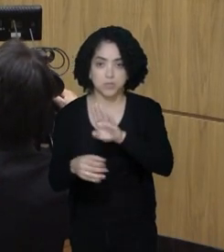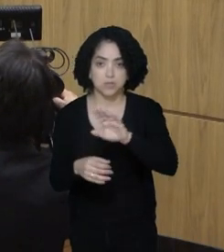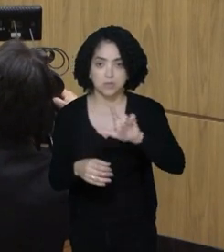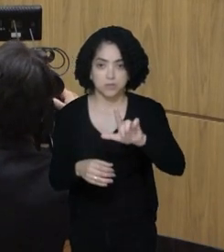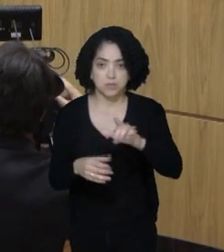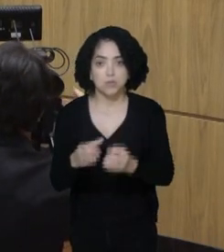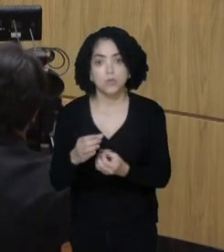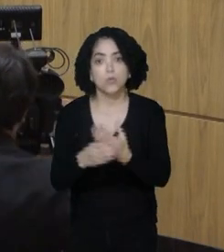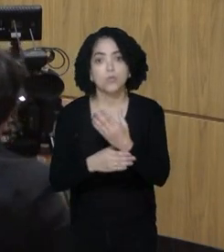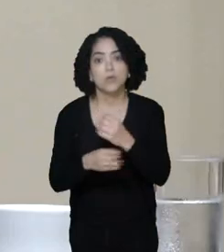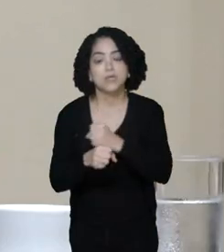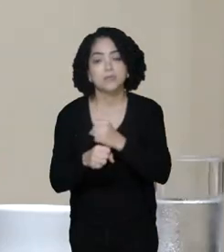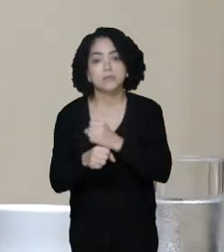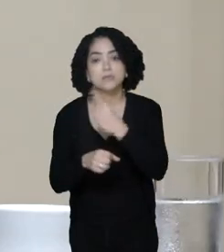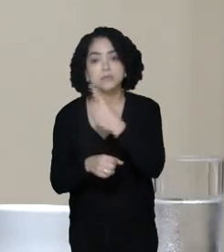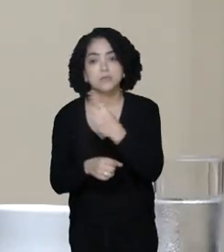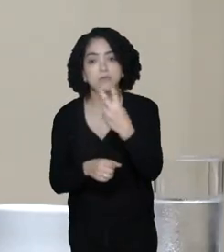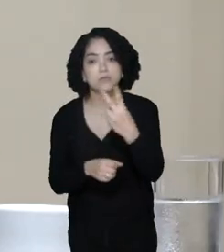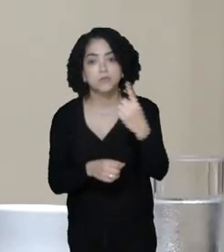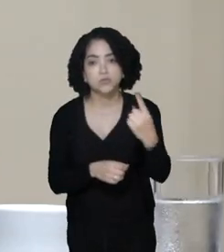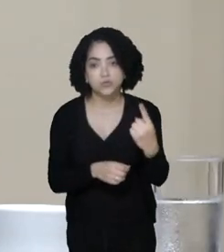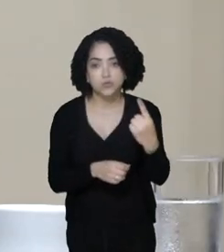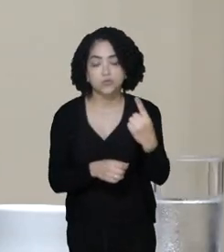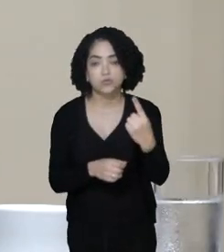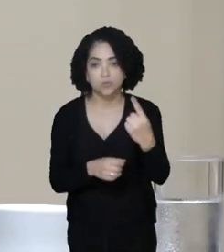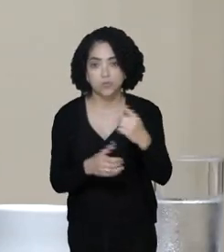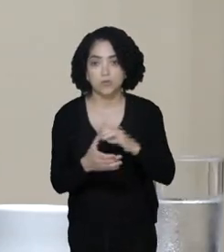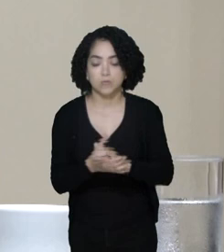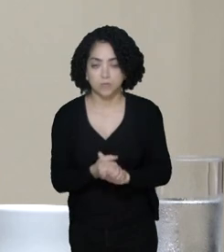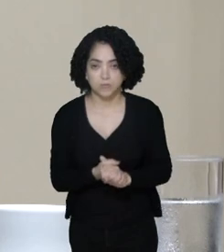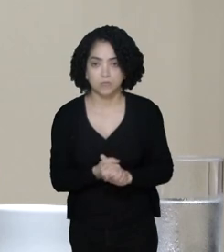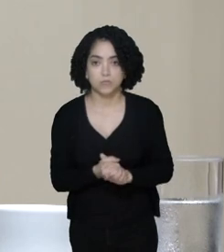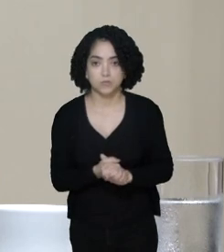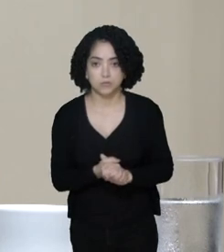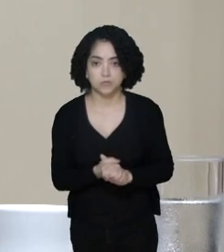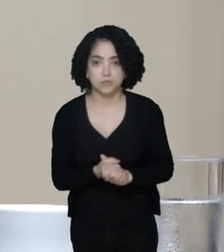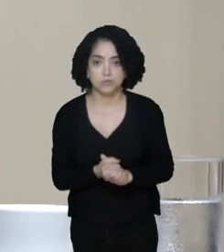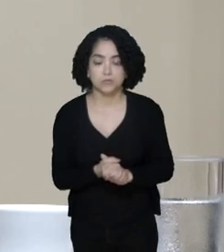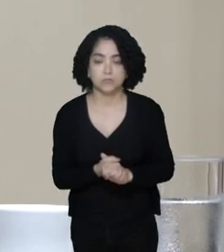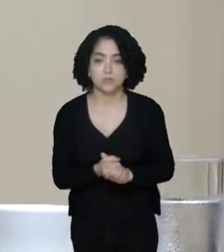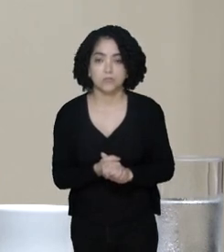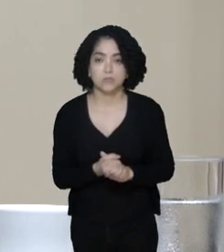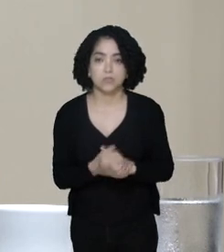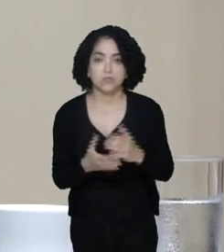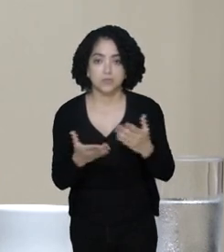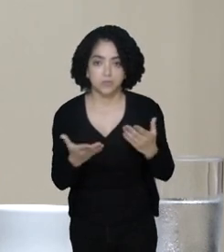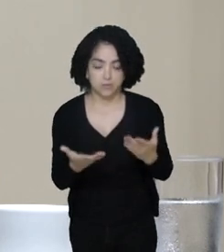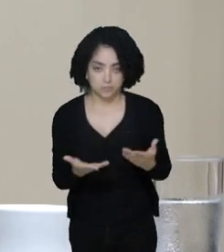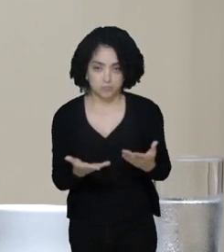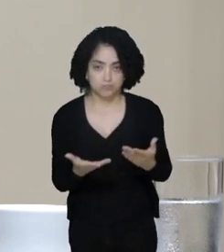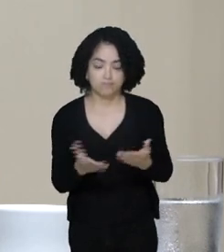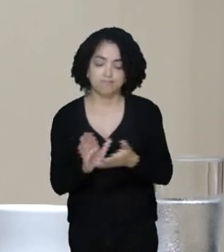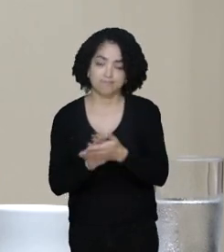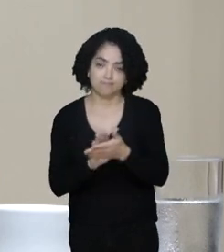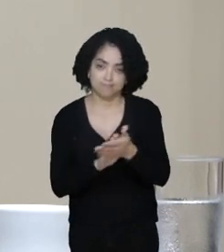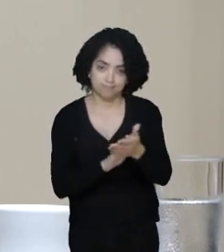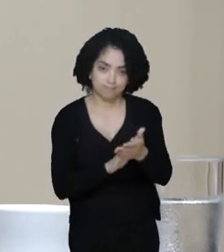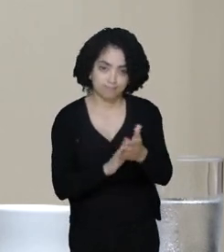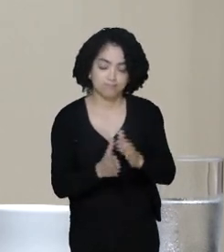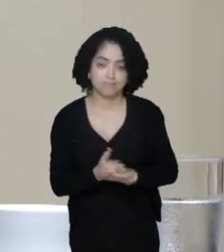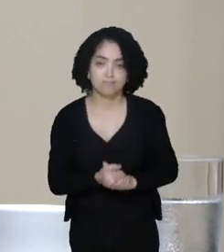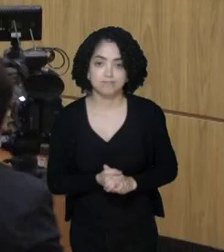121 anos. É a primeira Associação Comercial de Santa Catarina e merece os aplausos dessa casa. Obrigado.